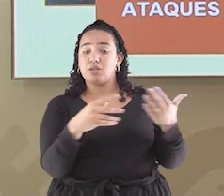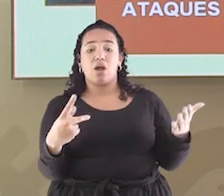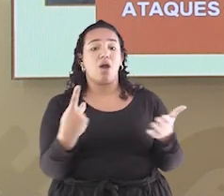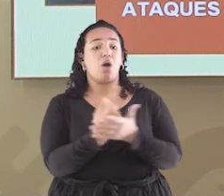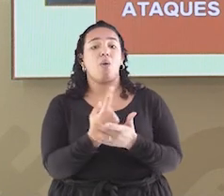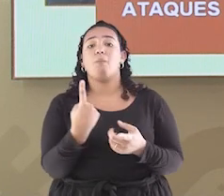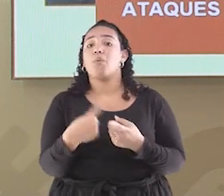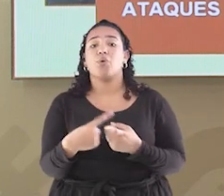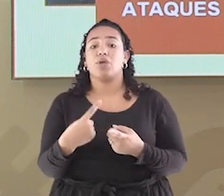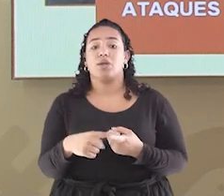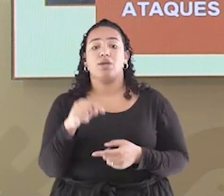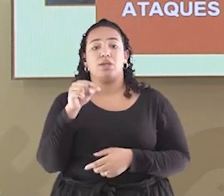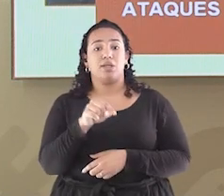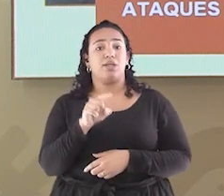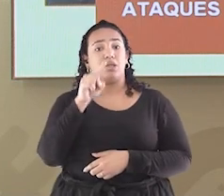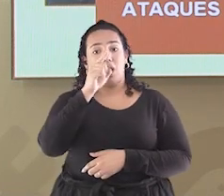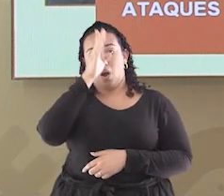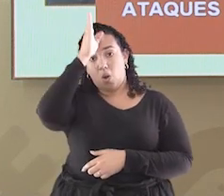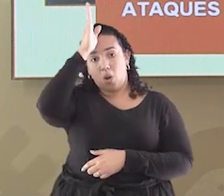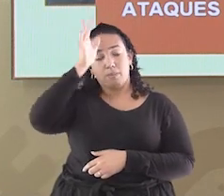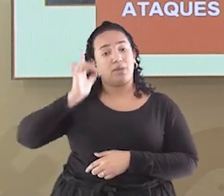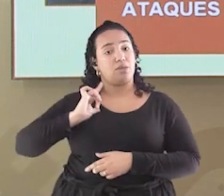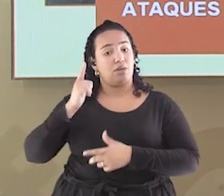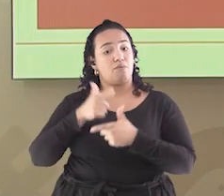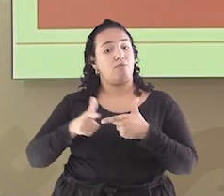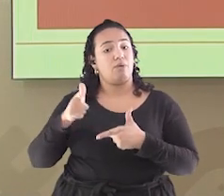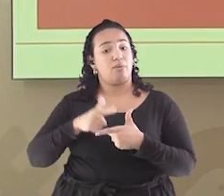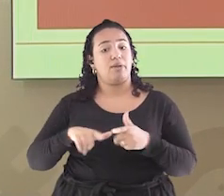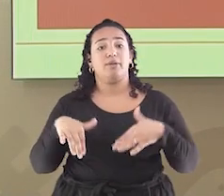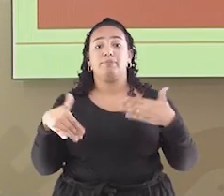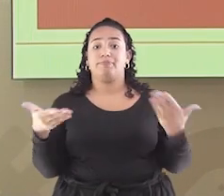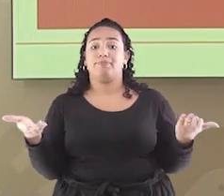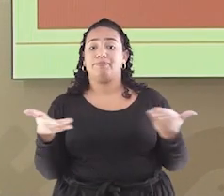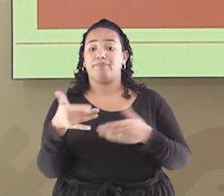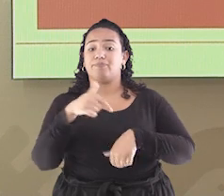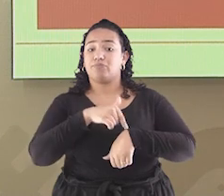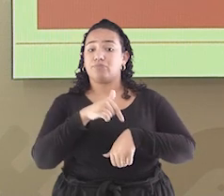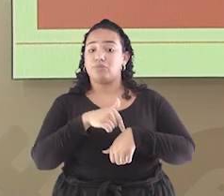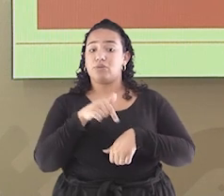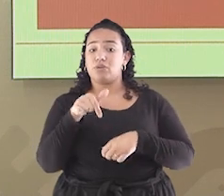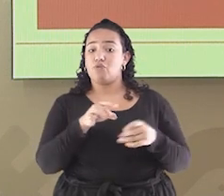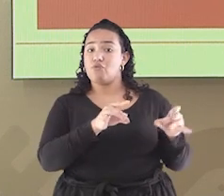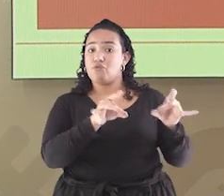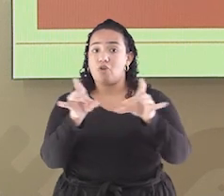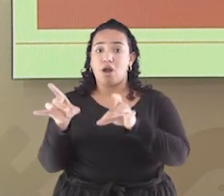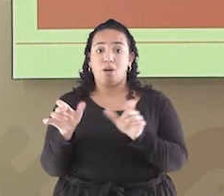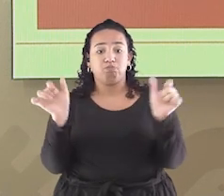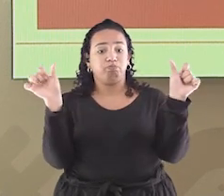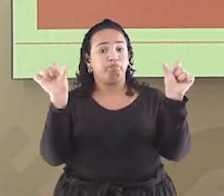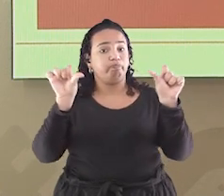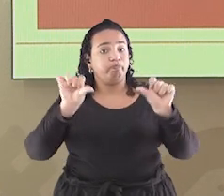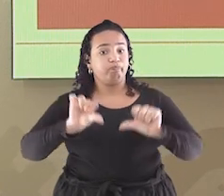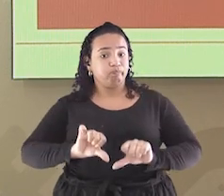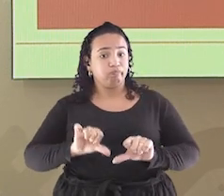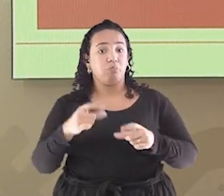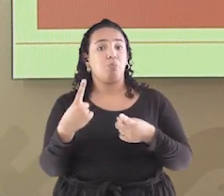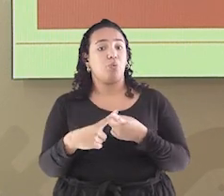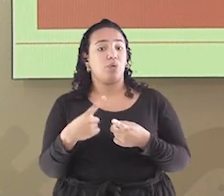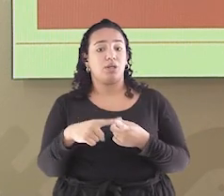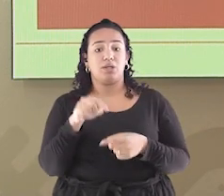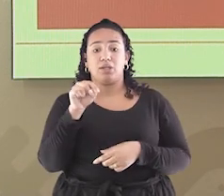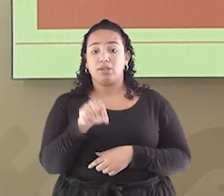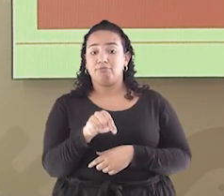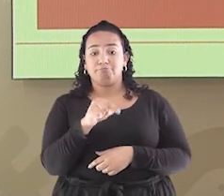devido aos ataques lá em Roma. Nesse momento, o comércio enfraqueceu tanto ao ponto de ser quase